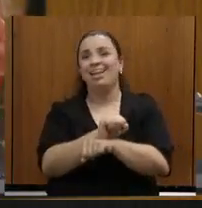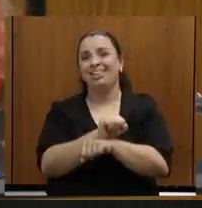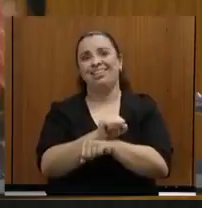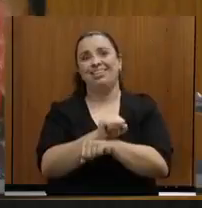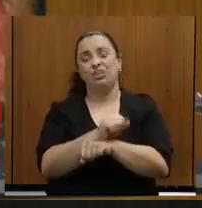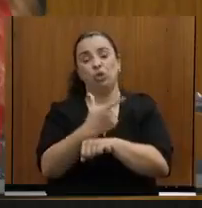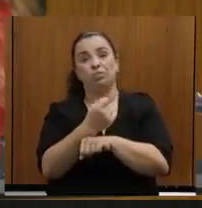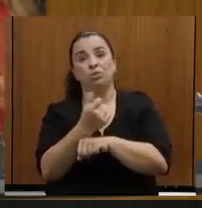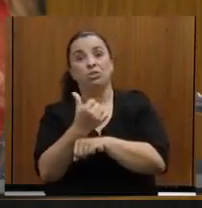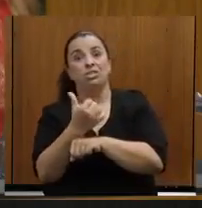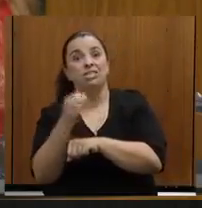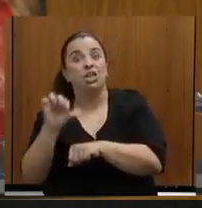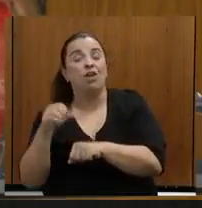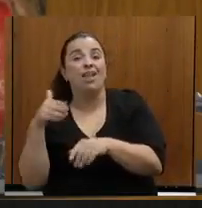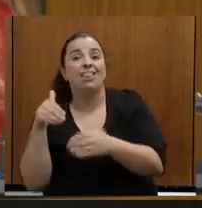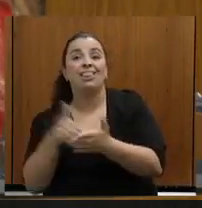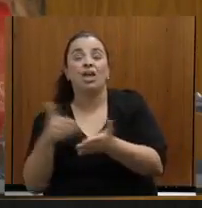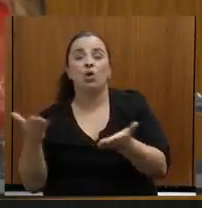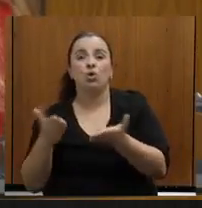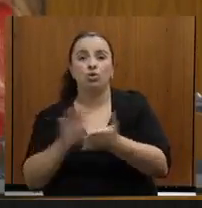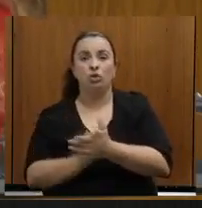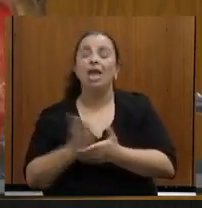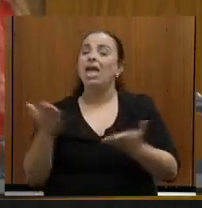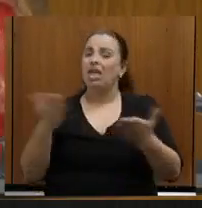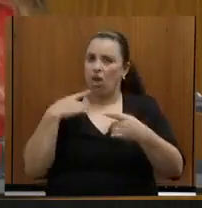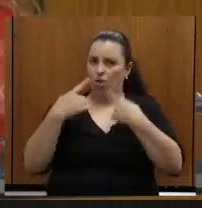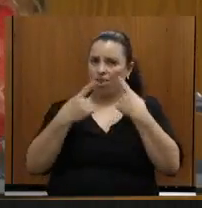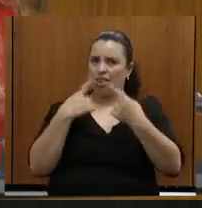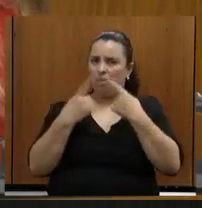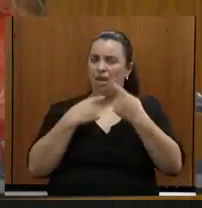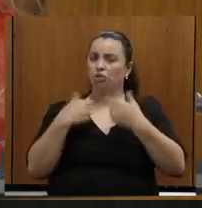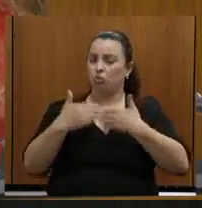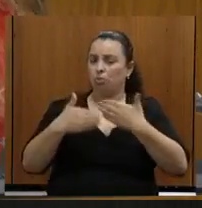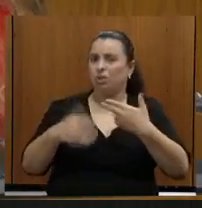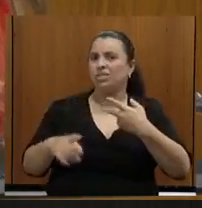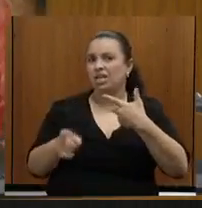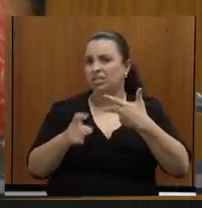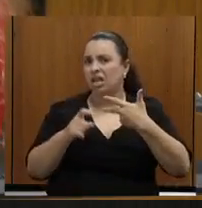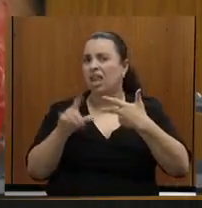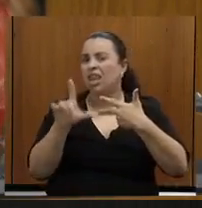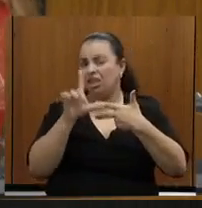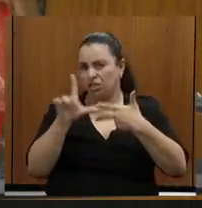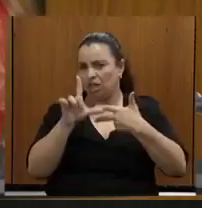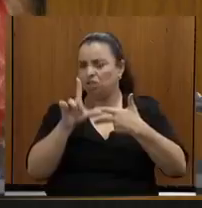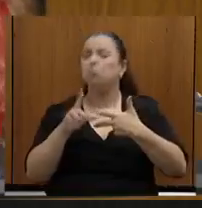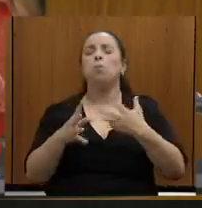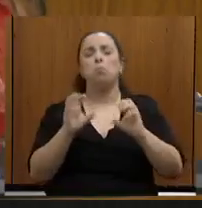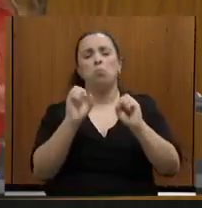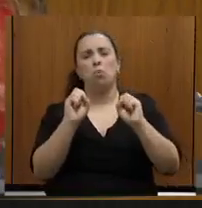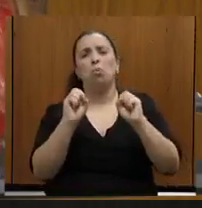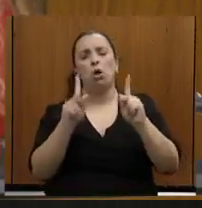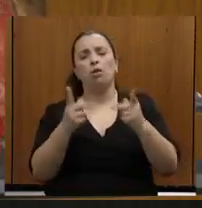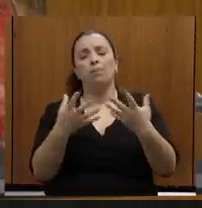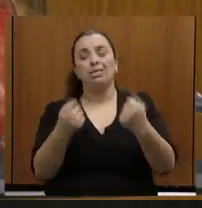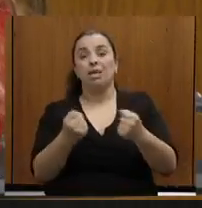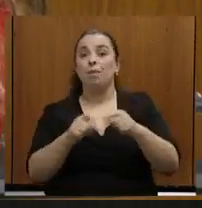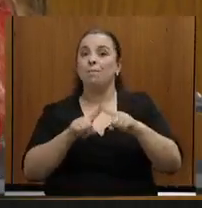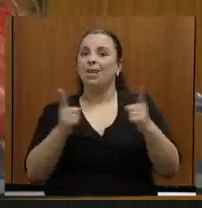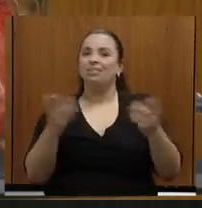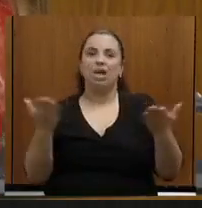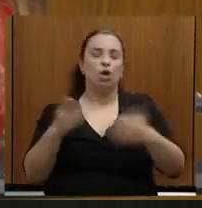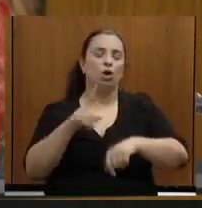quisermos fazer o debate do processo legislativo aqui, nós podemos fazer também. mas a Assembleia Fiscaliza não é esse momento.